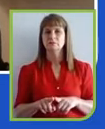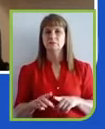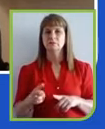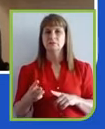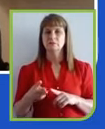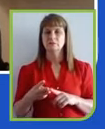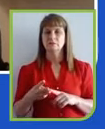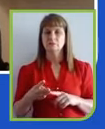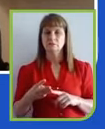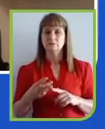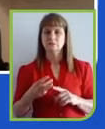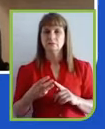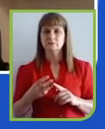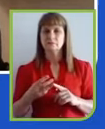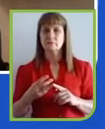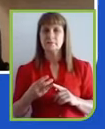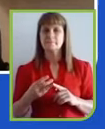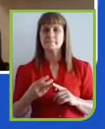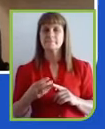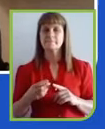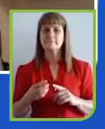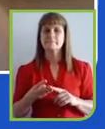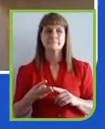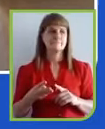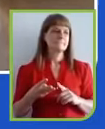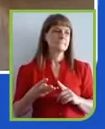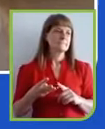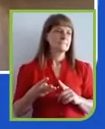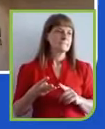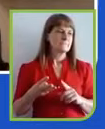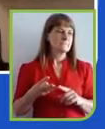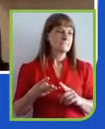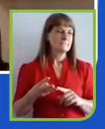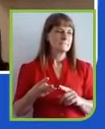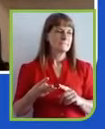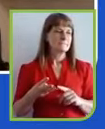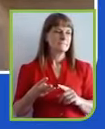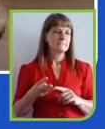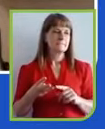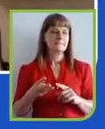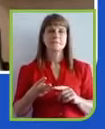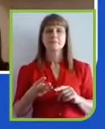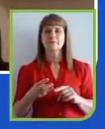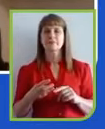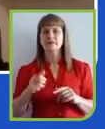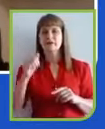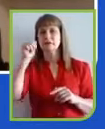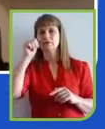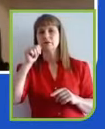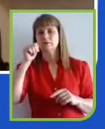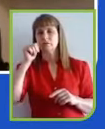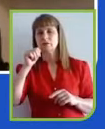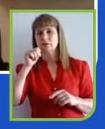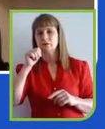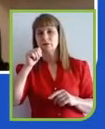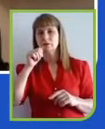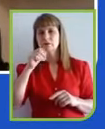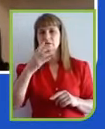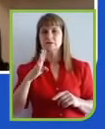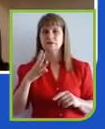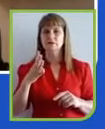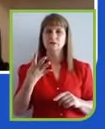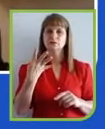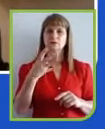só colocando aqui, nós temos aí um contingente de mulheres, mais de 42% do nosso